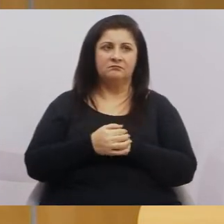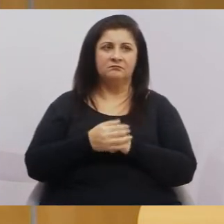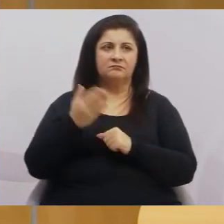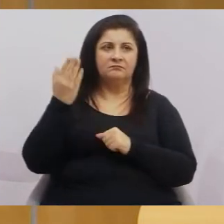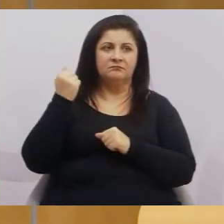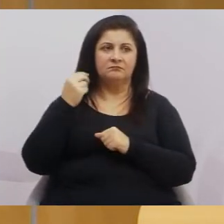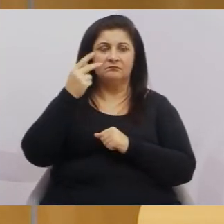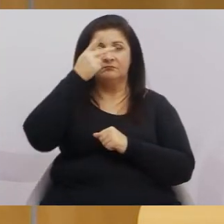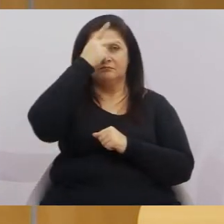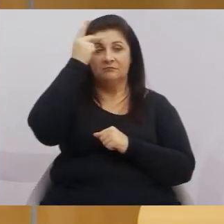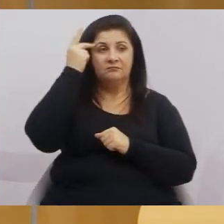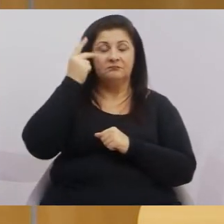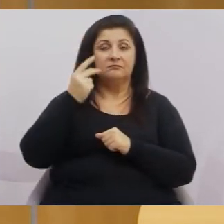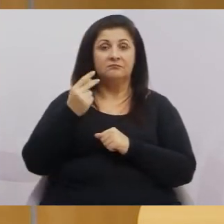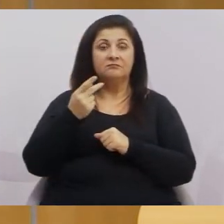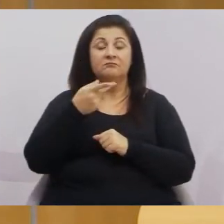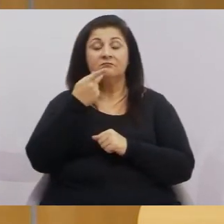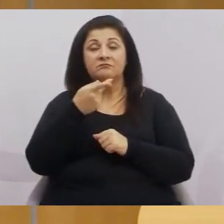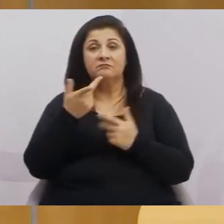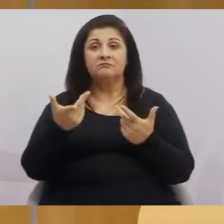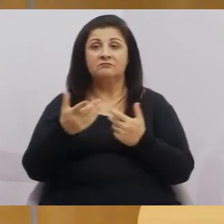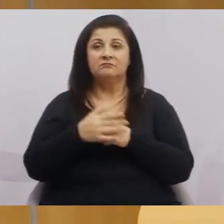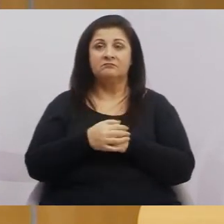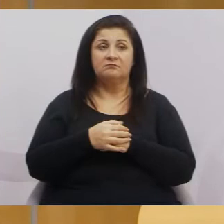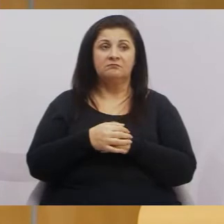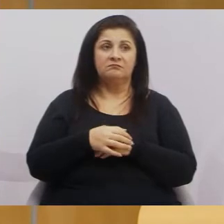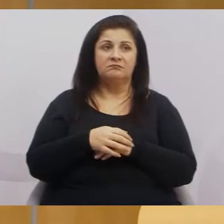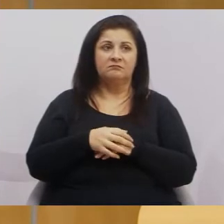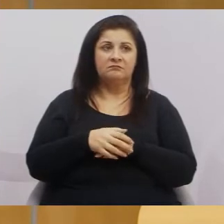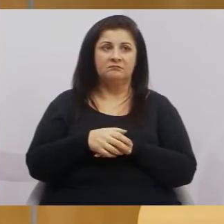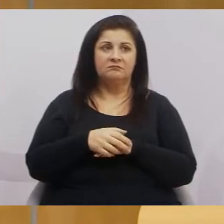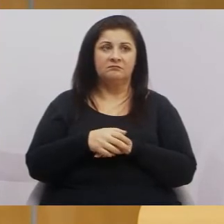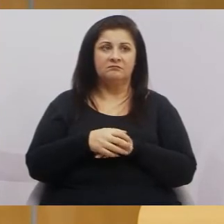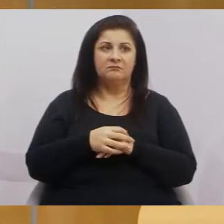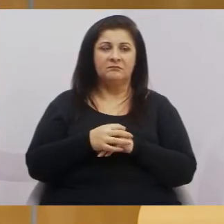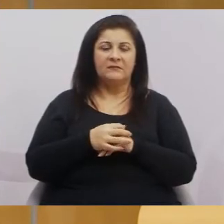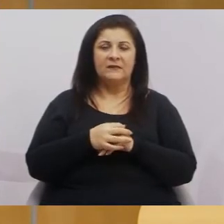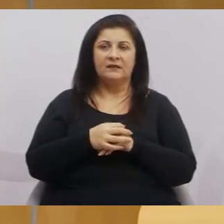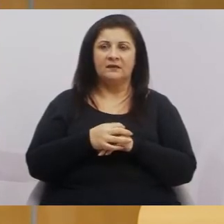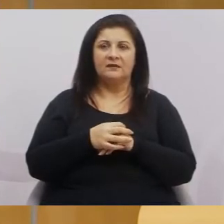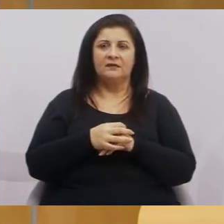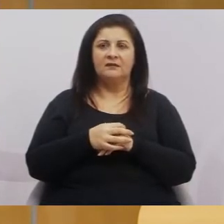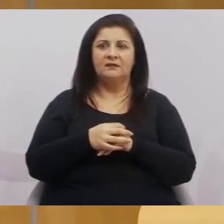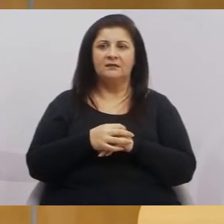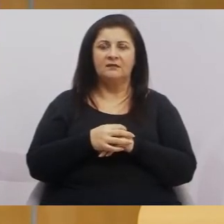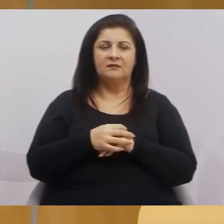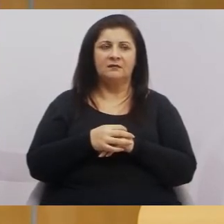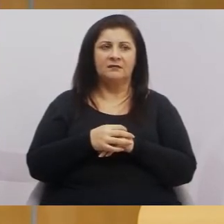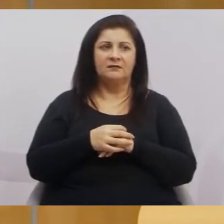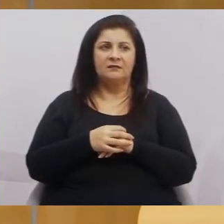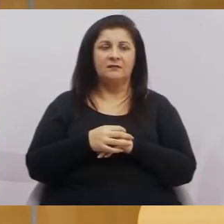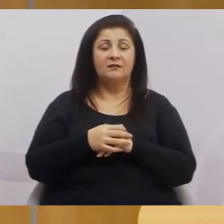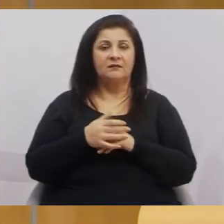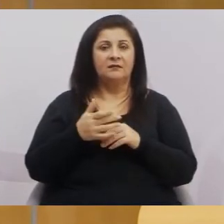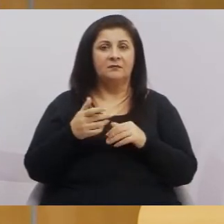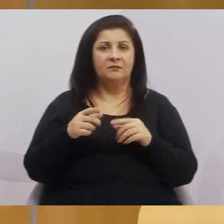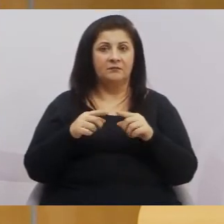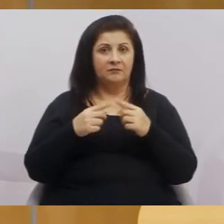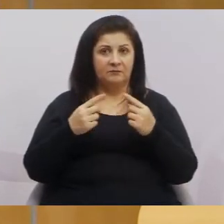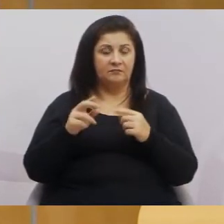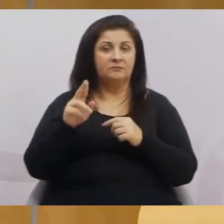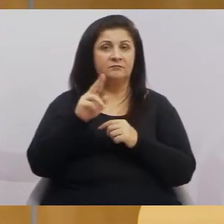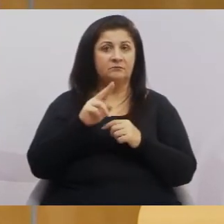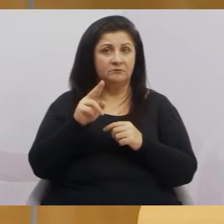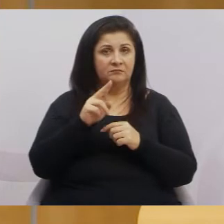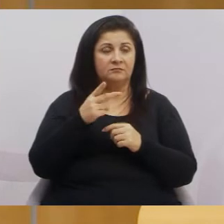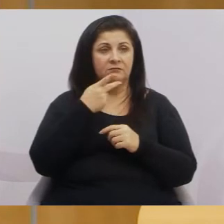a não participação. Se ia participar da sessão de Câmara ou não, é uma outra história, mas usava-se